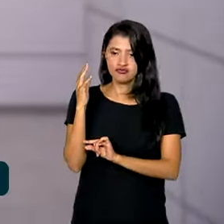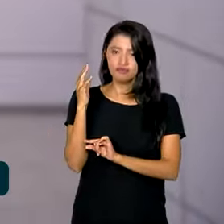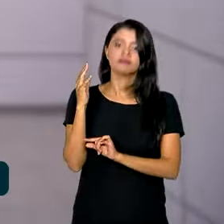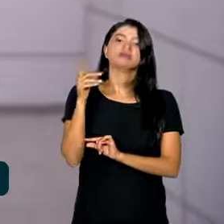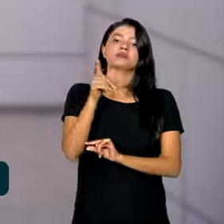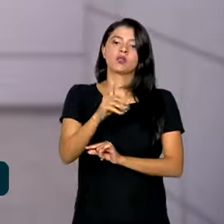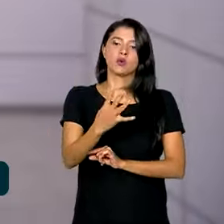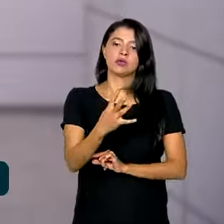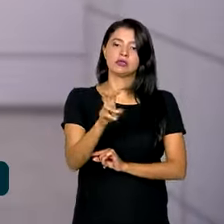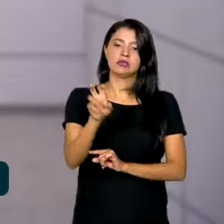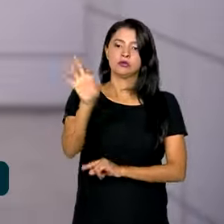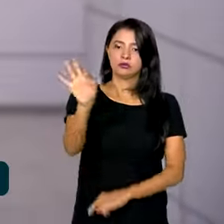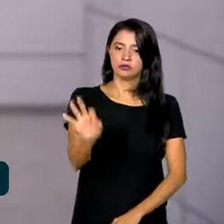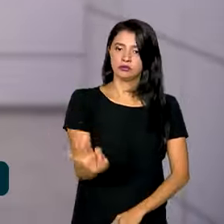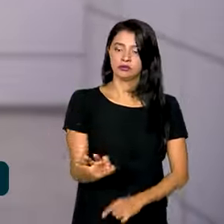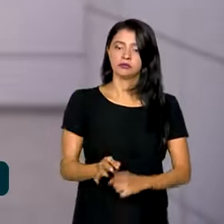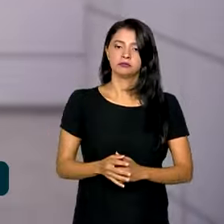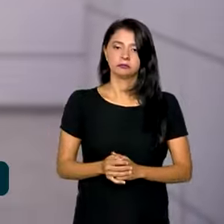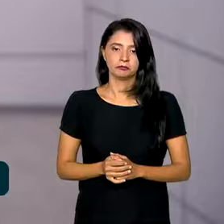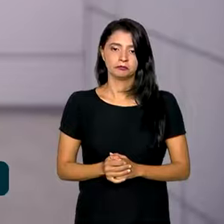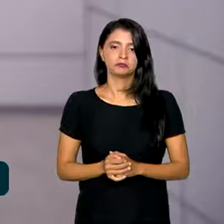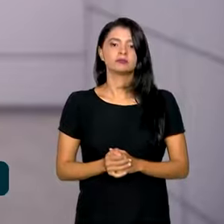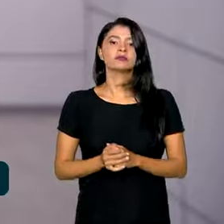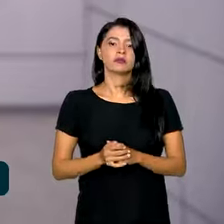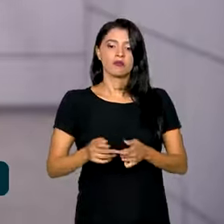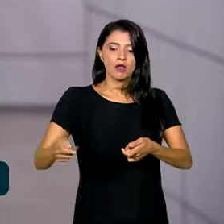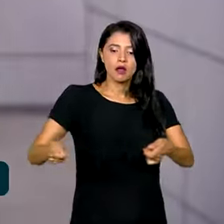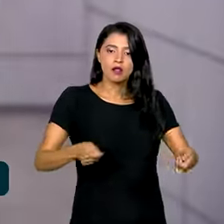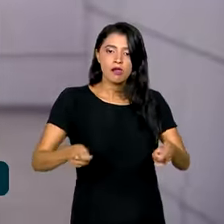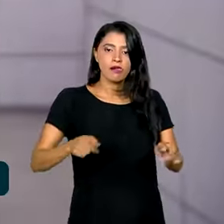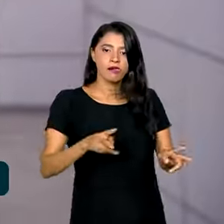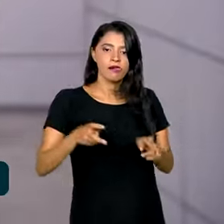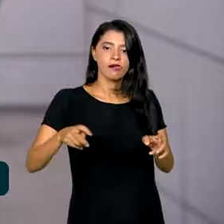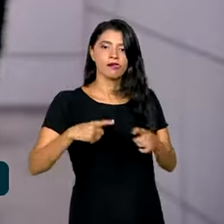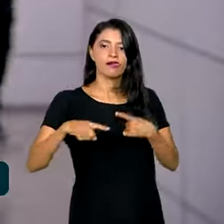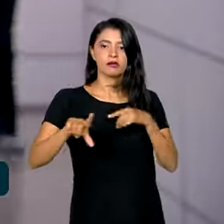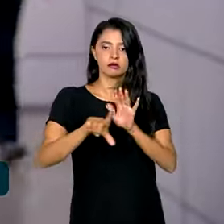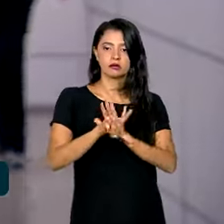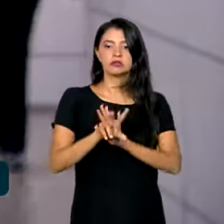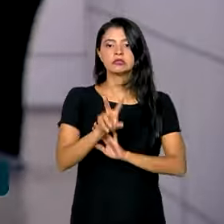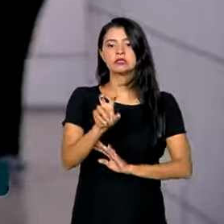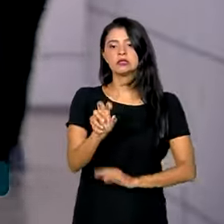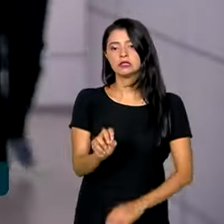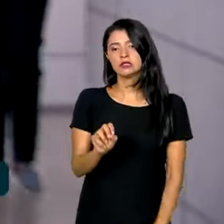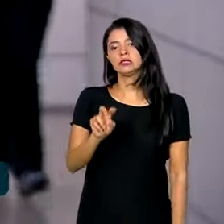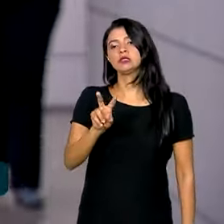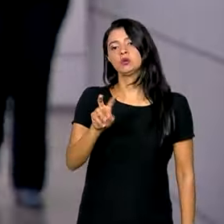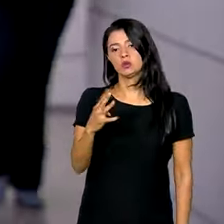45% e do garimpo ilegal na região em 54%. Obrigado. Obrigado.